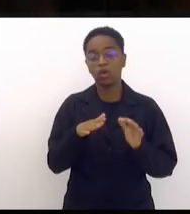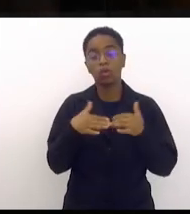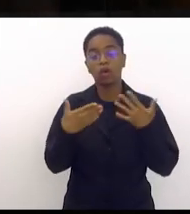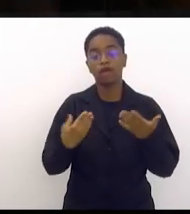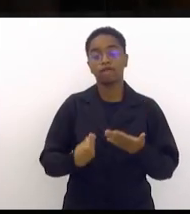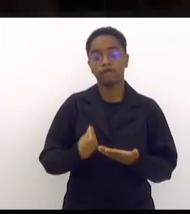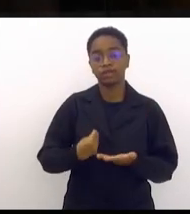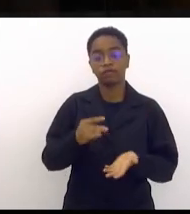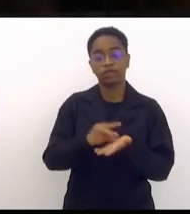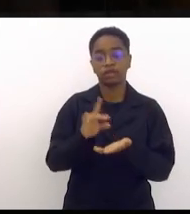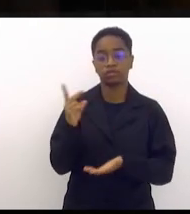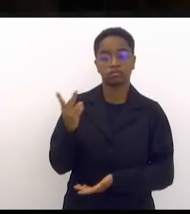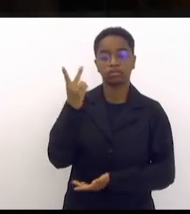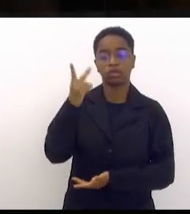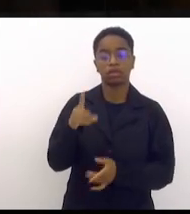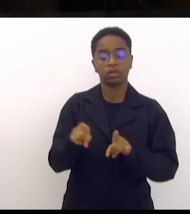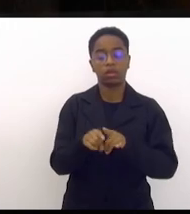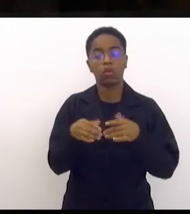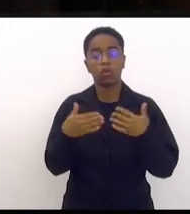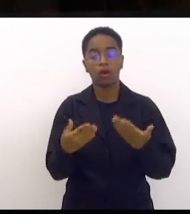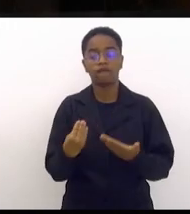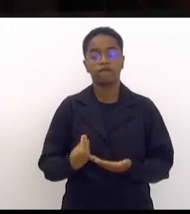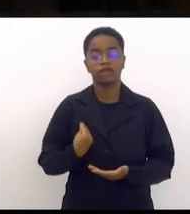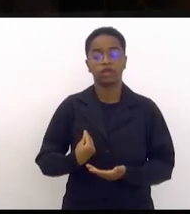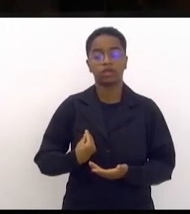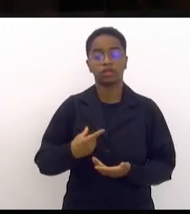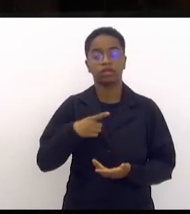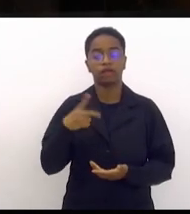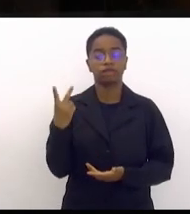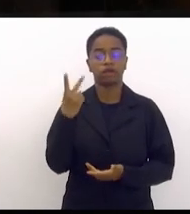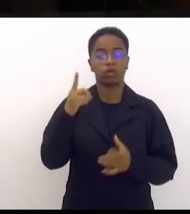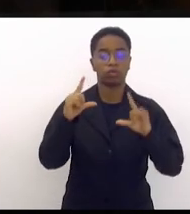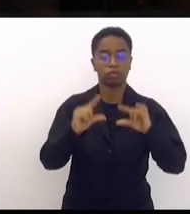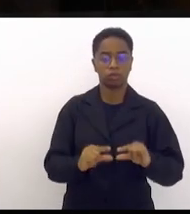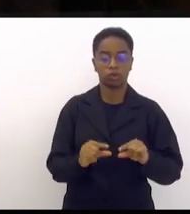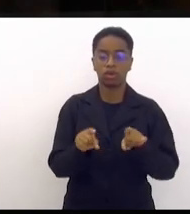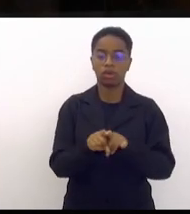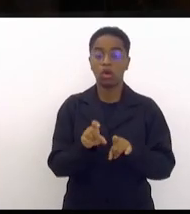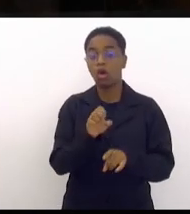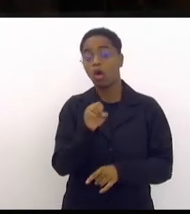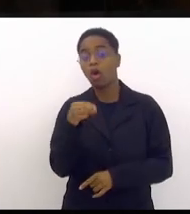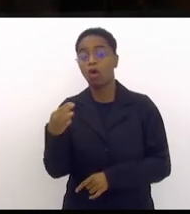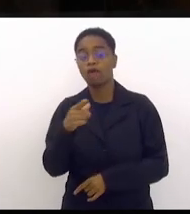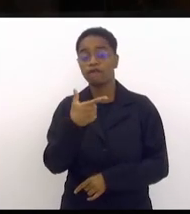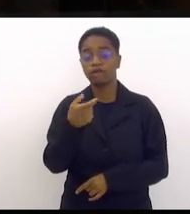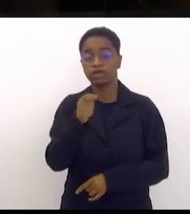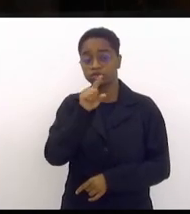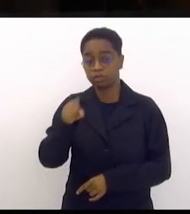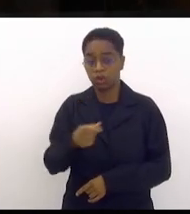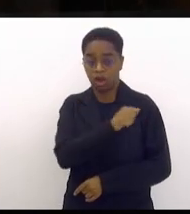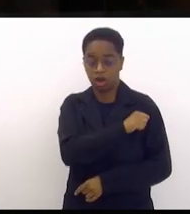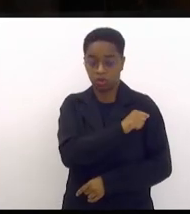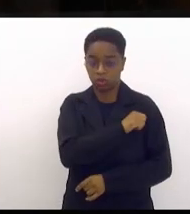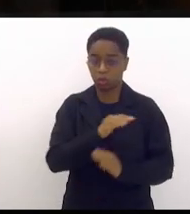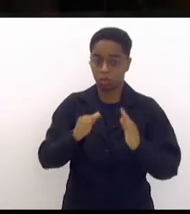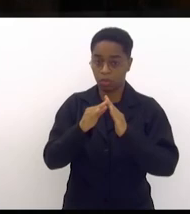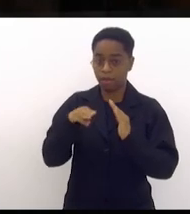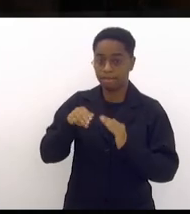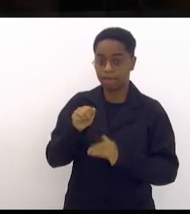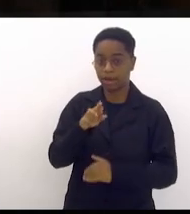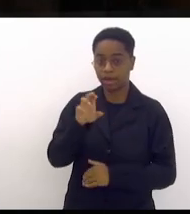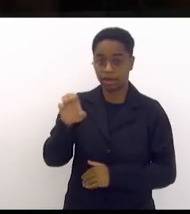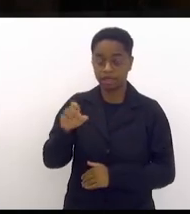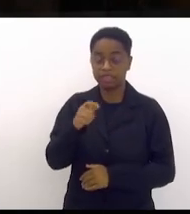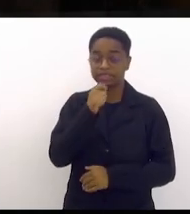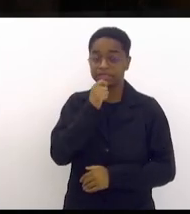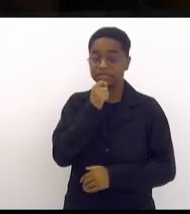vidas que valem mais e quais são as vidas que valem menos. Ou os 20 mil estudantes da Maré que ficaram seis dias